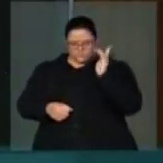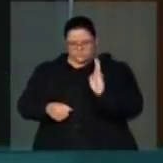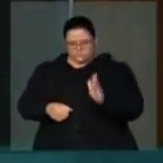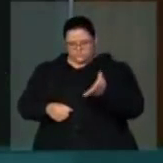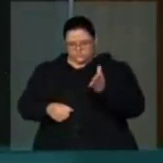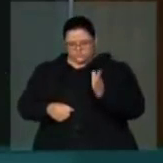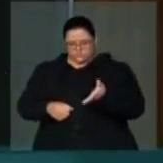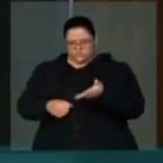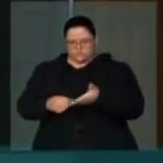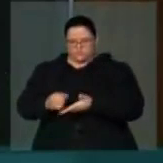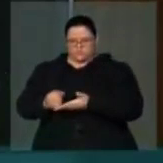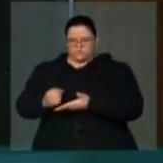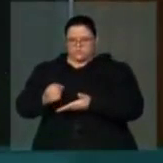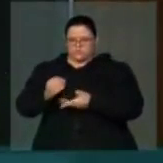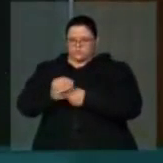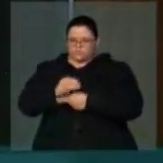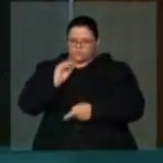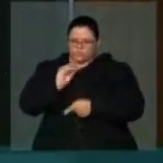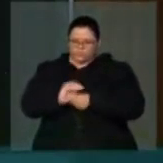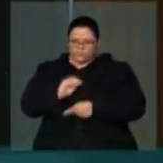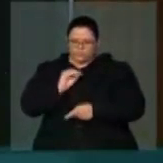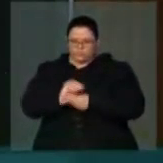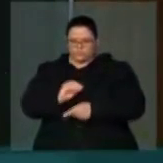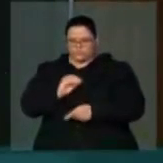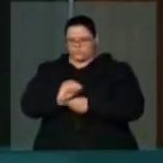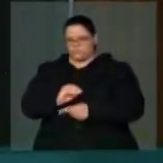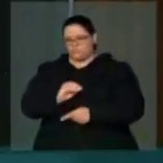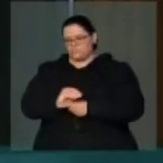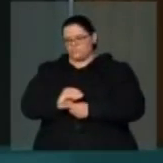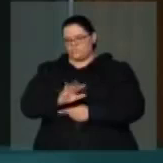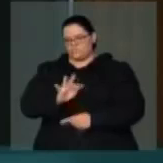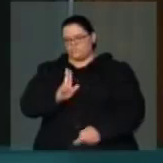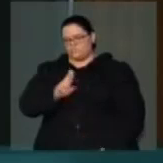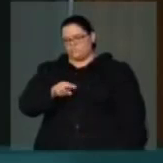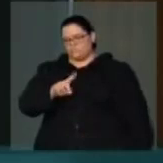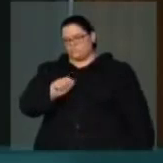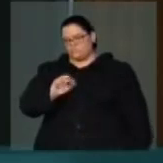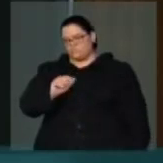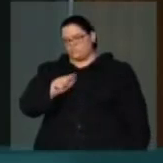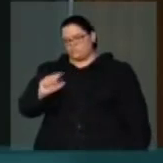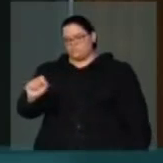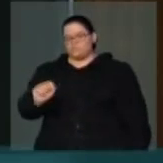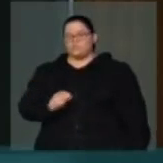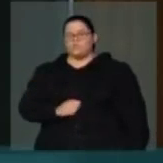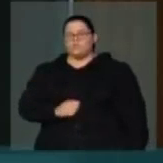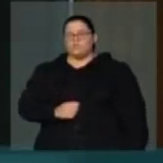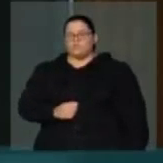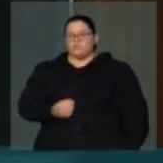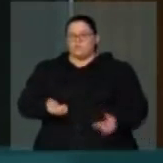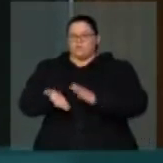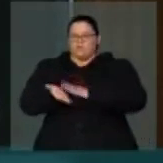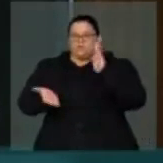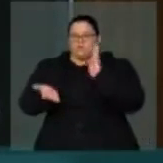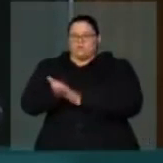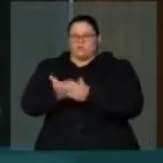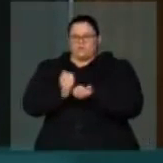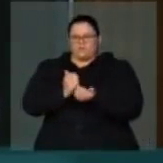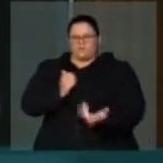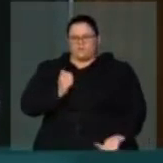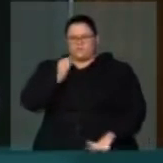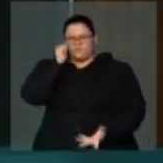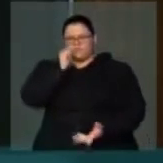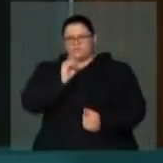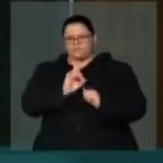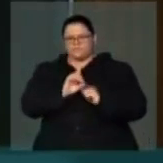foram atendidas ali na Fundação Altino Ventura. Quero parabenizar a direção da Fundação, a doutora